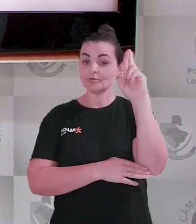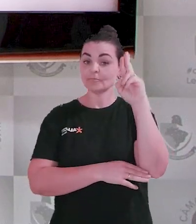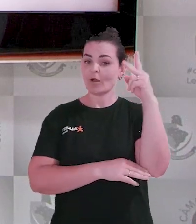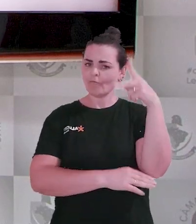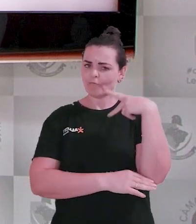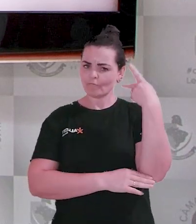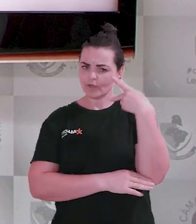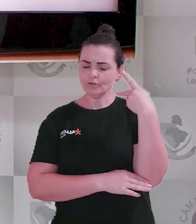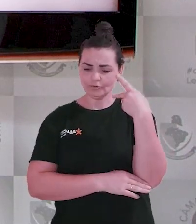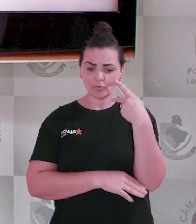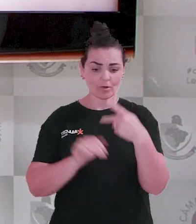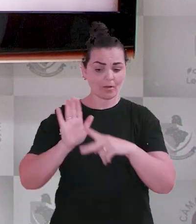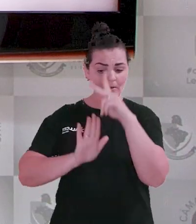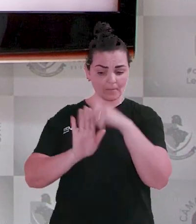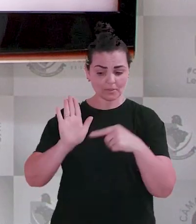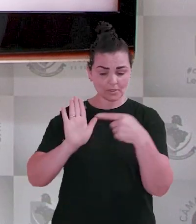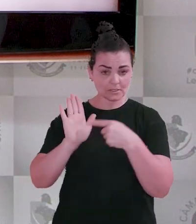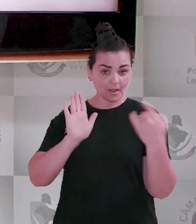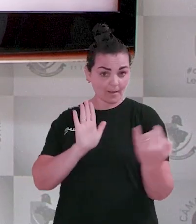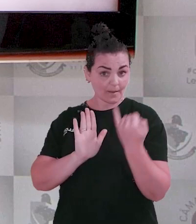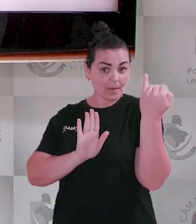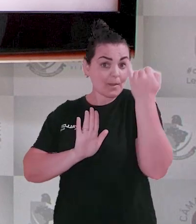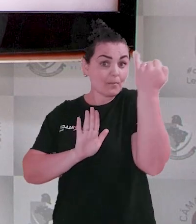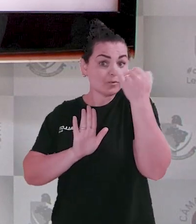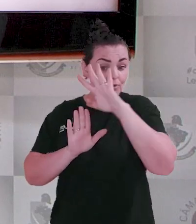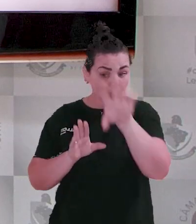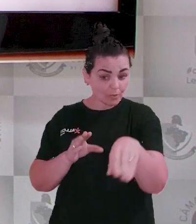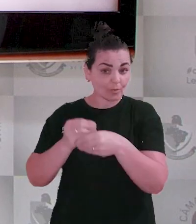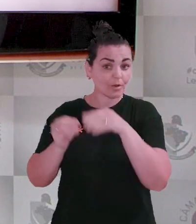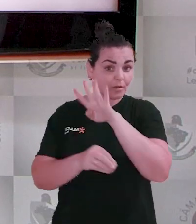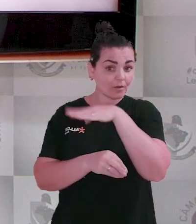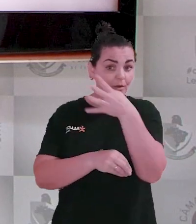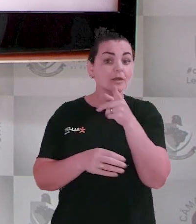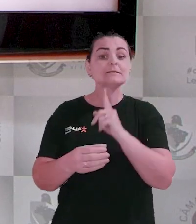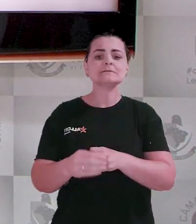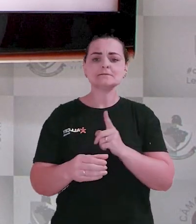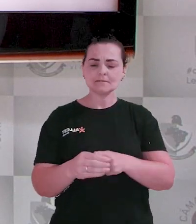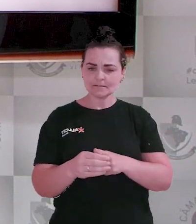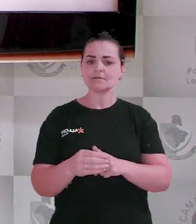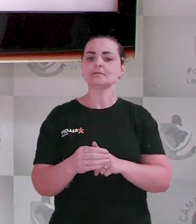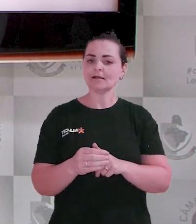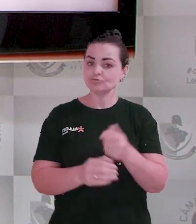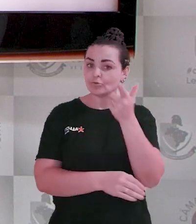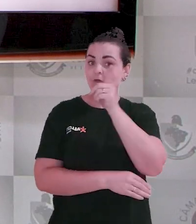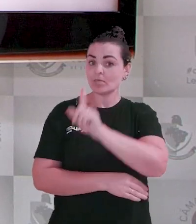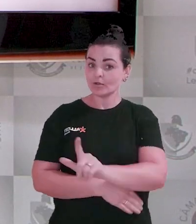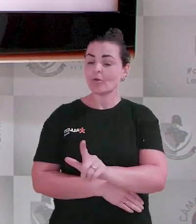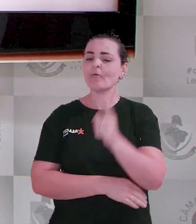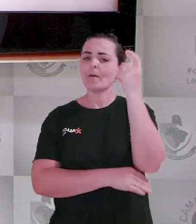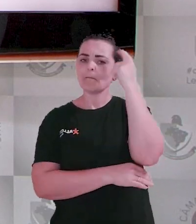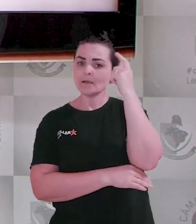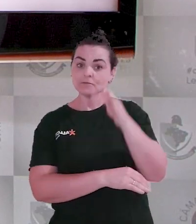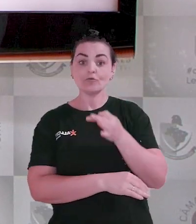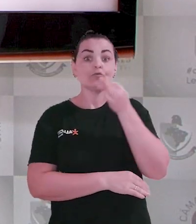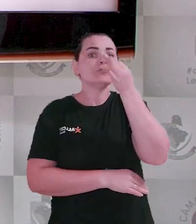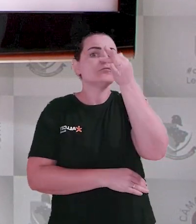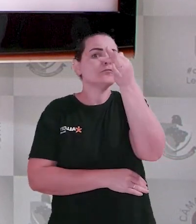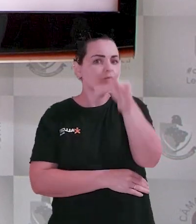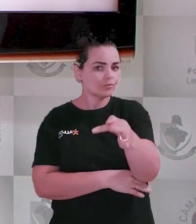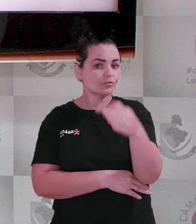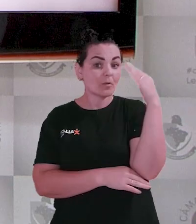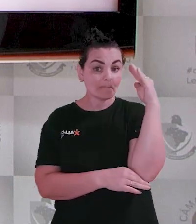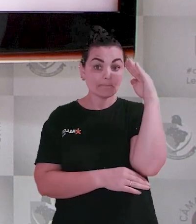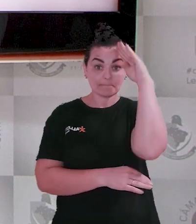participaram diversas autoridades. Segundo o vereador, esse é um projeto de relevância e precisa ser incluído na